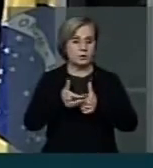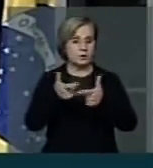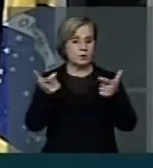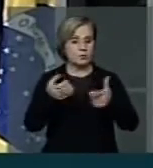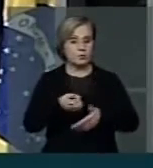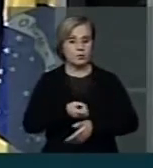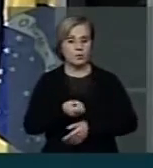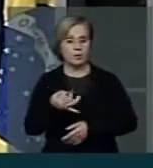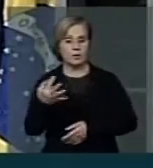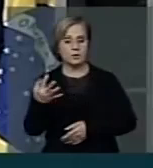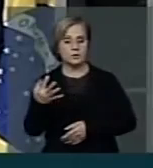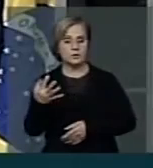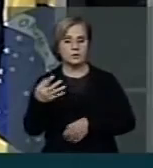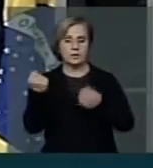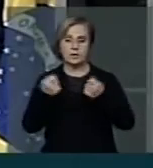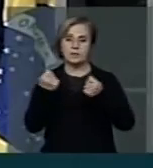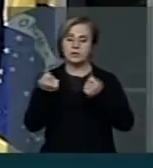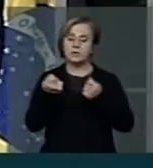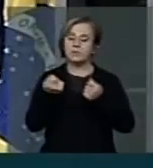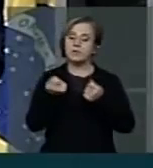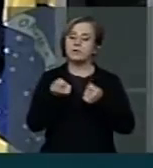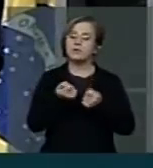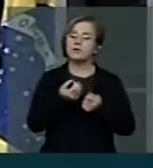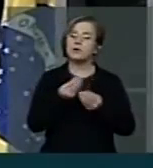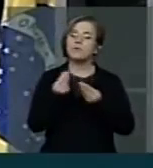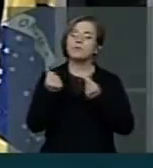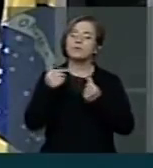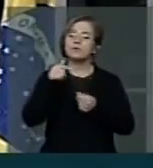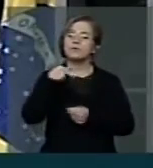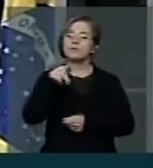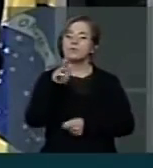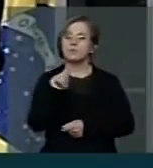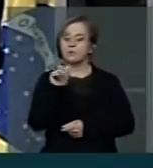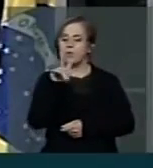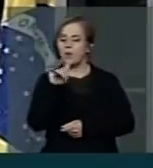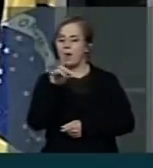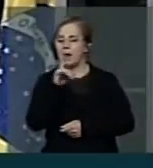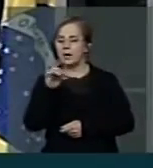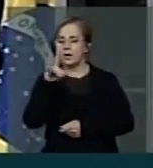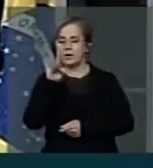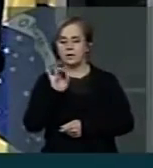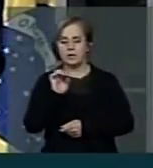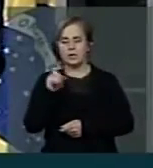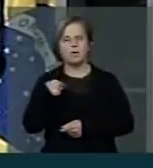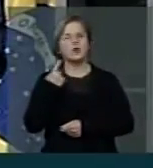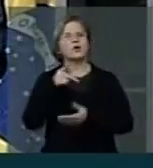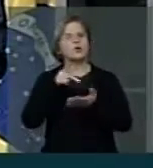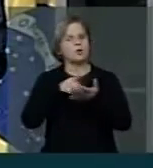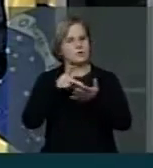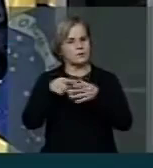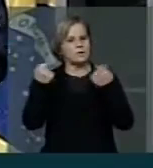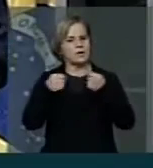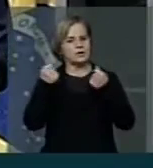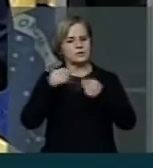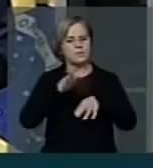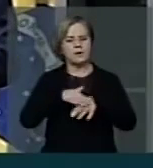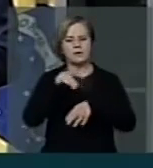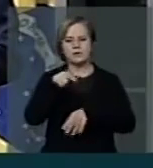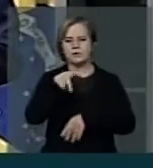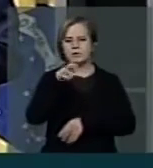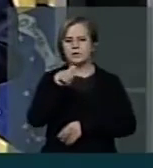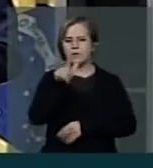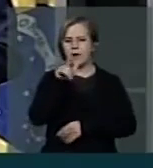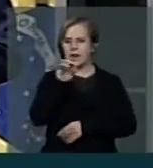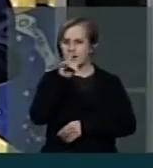Ou precisamos de qualidade. Eu afirmo, Presidenta. Nós precisamos é de qualidade. Hoje, mesmo em